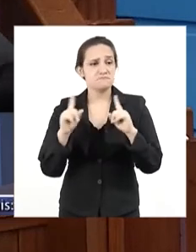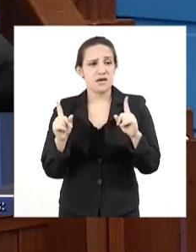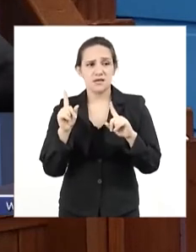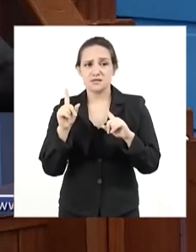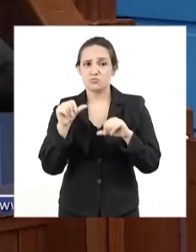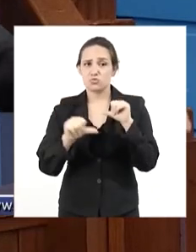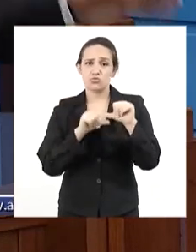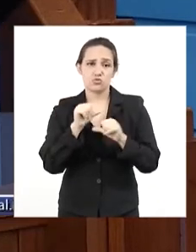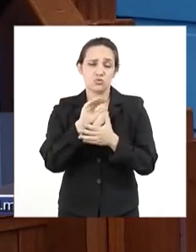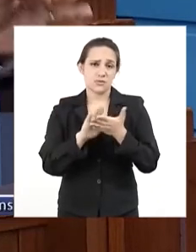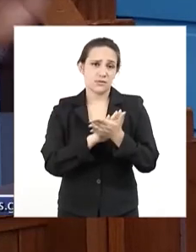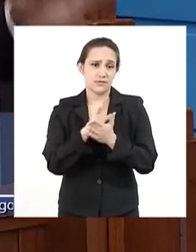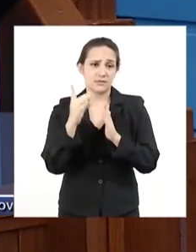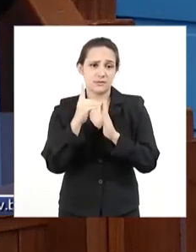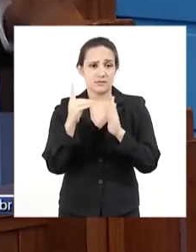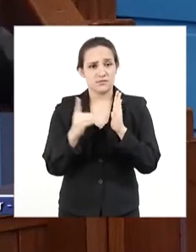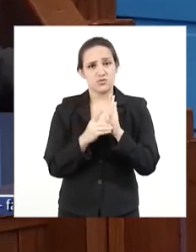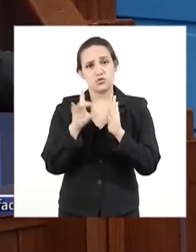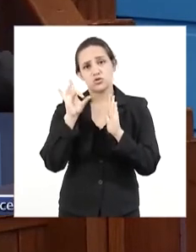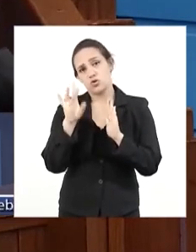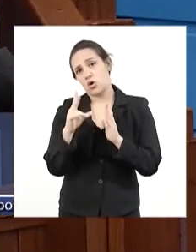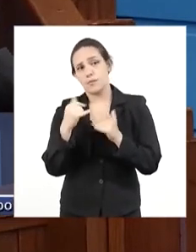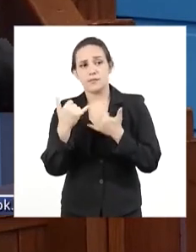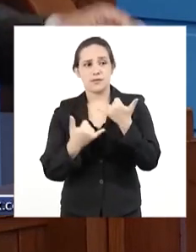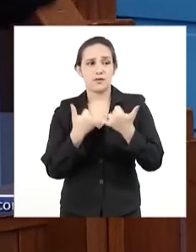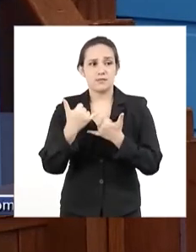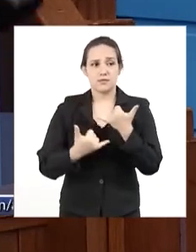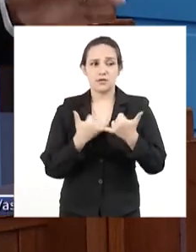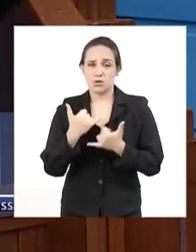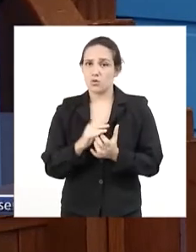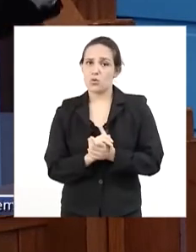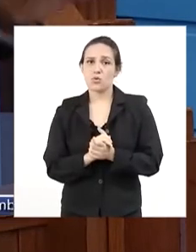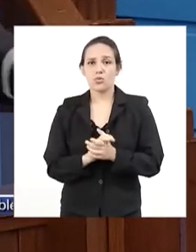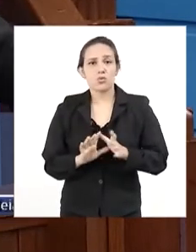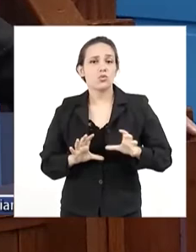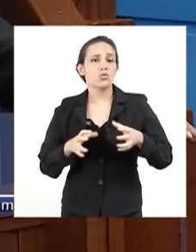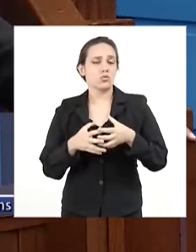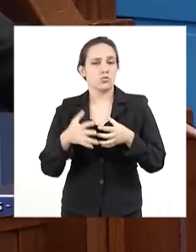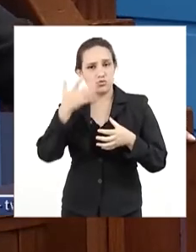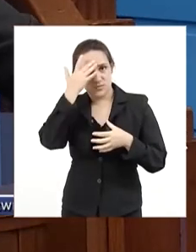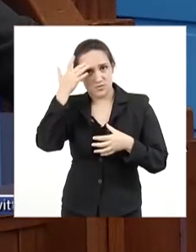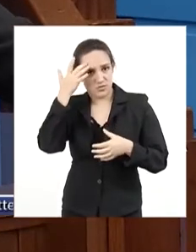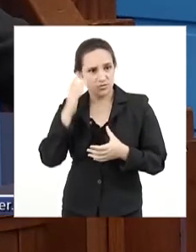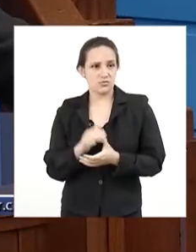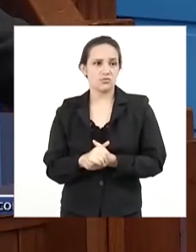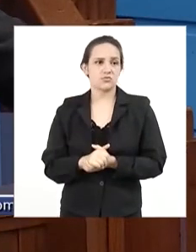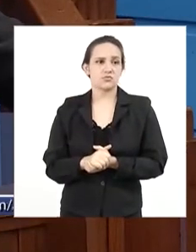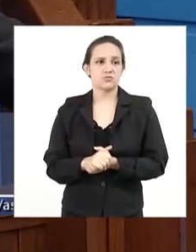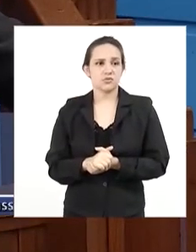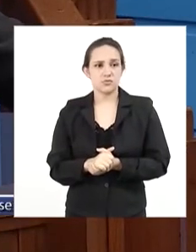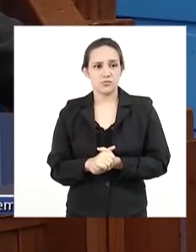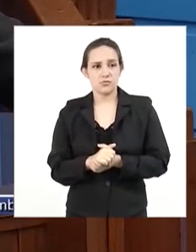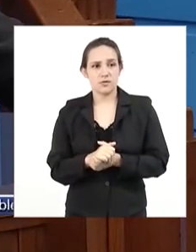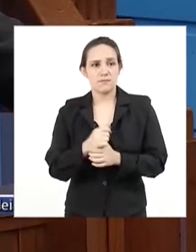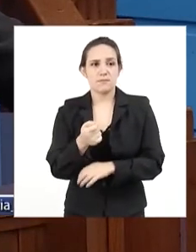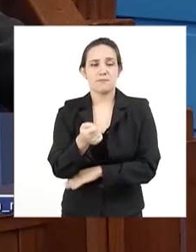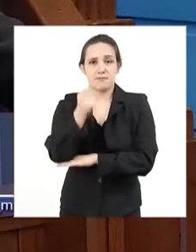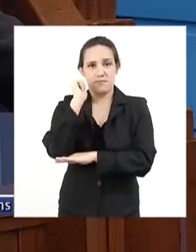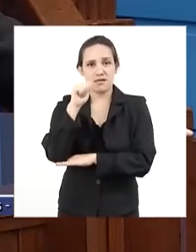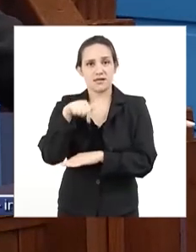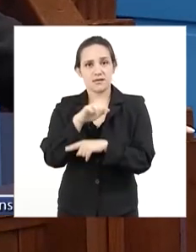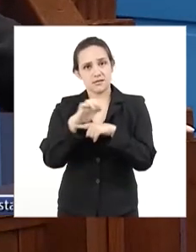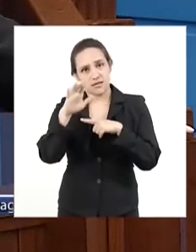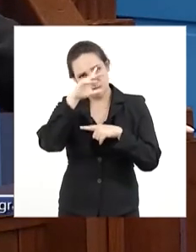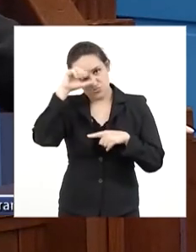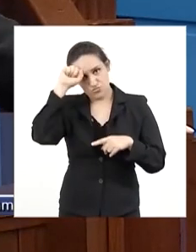nada o decreto. Praticamente brincou com esse segmento, com esse setor da pesca no Mato Grosso do Sul. E aí